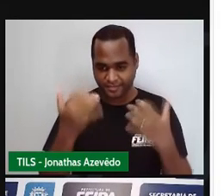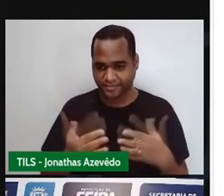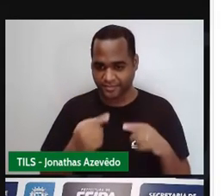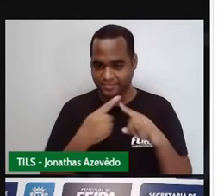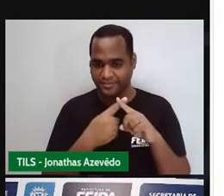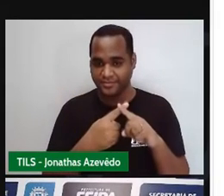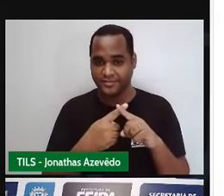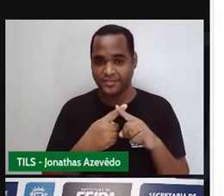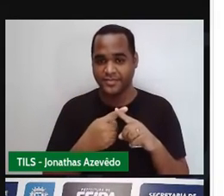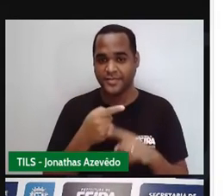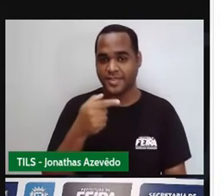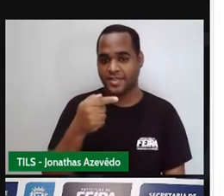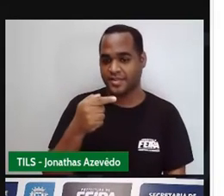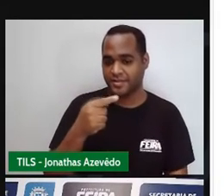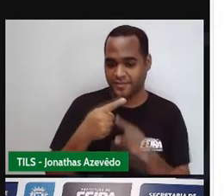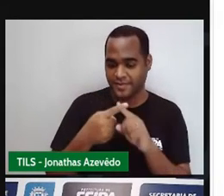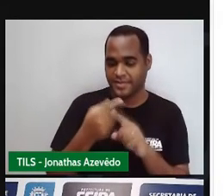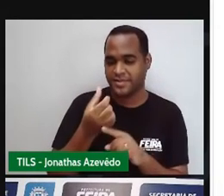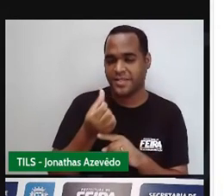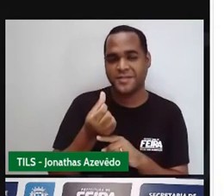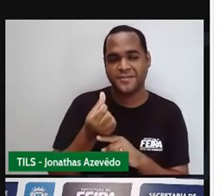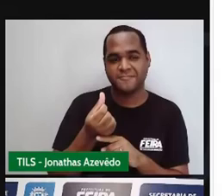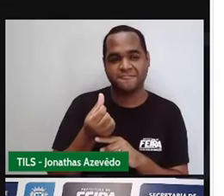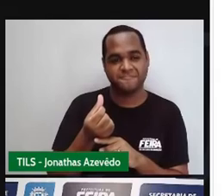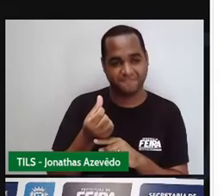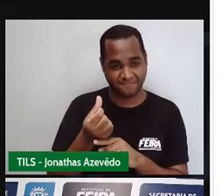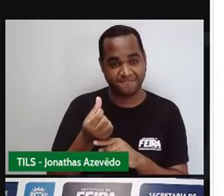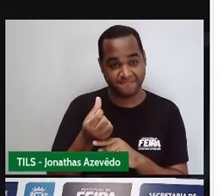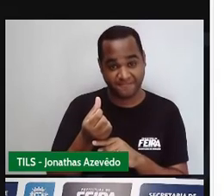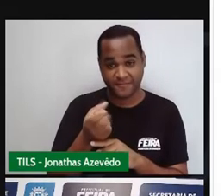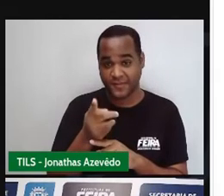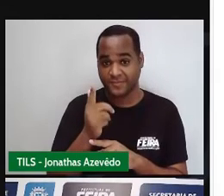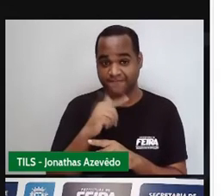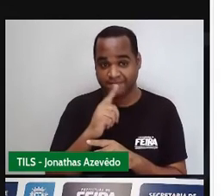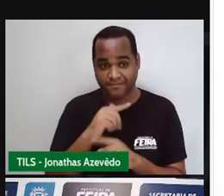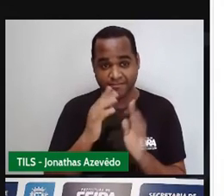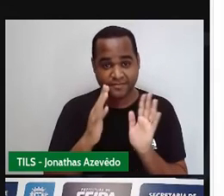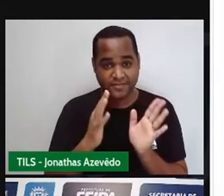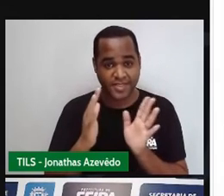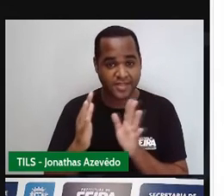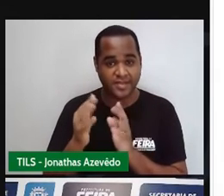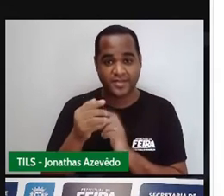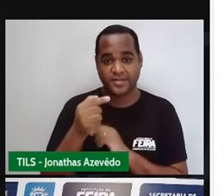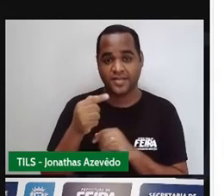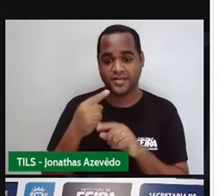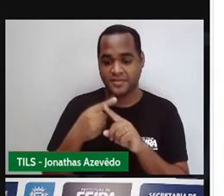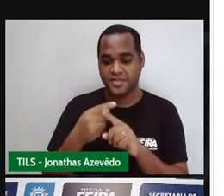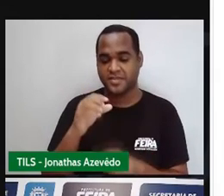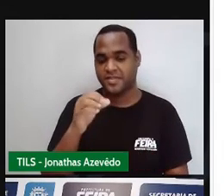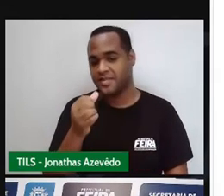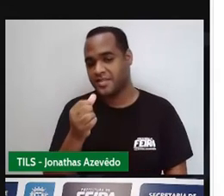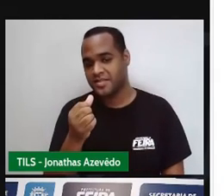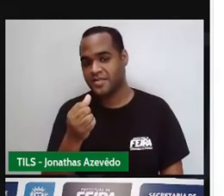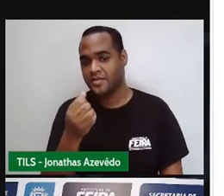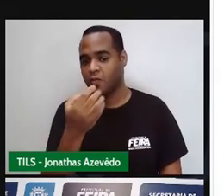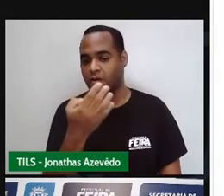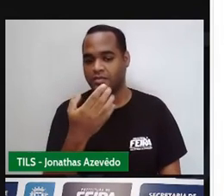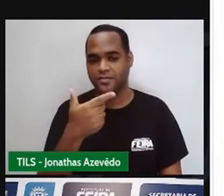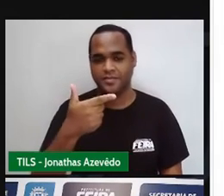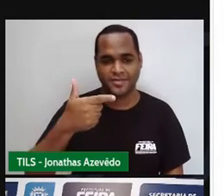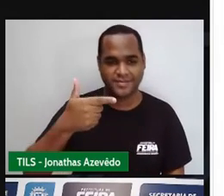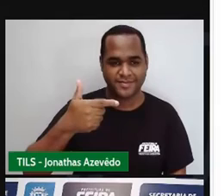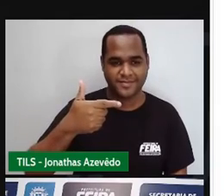7 vezes 6 né você deve ter feito aí 7 vezes 6 42